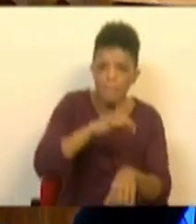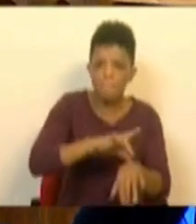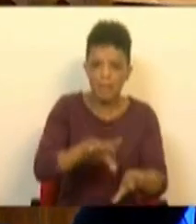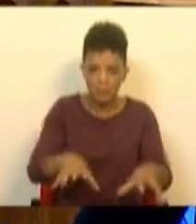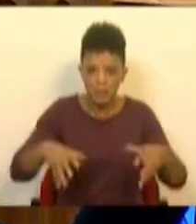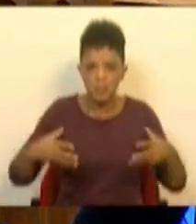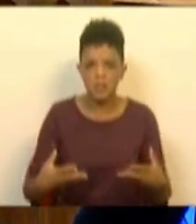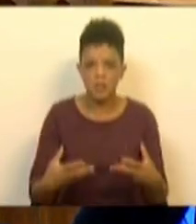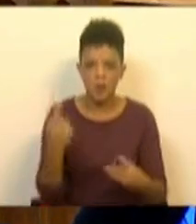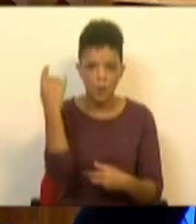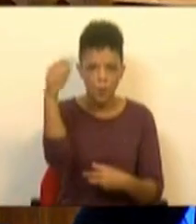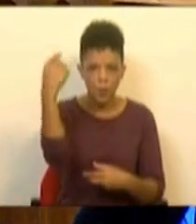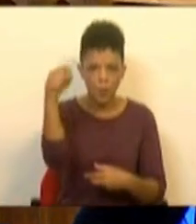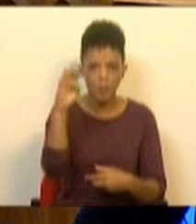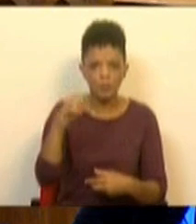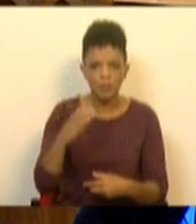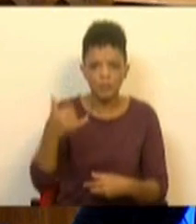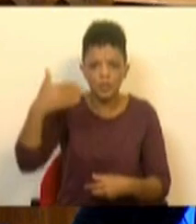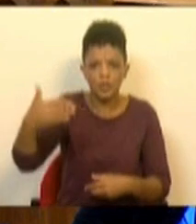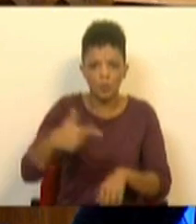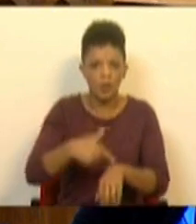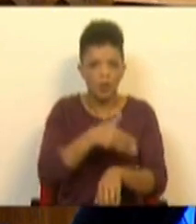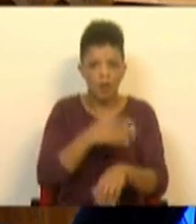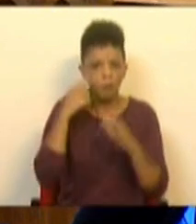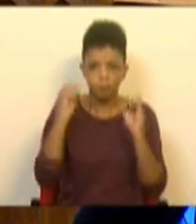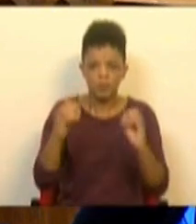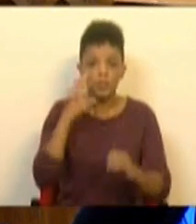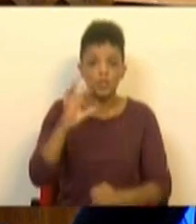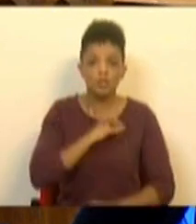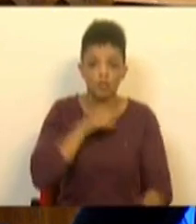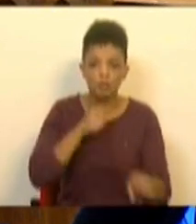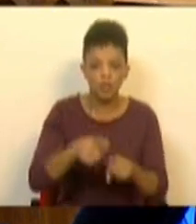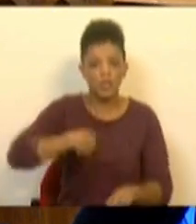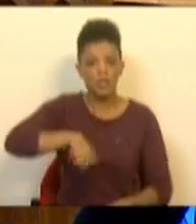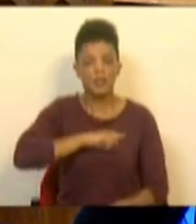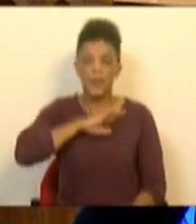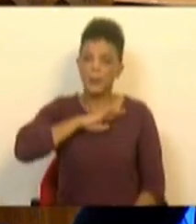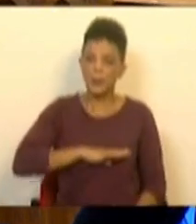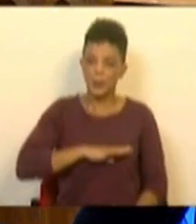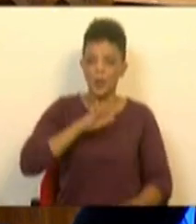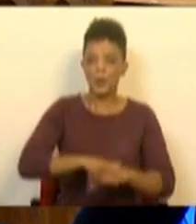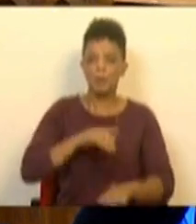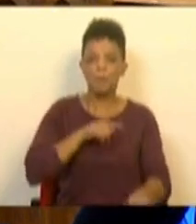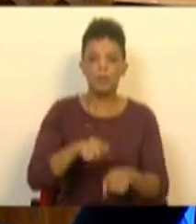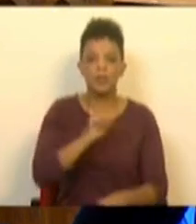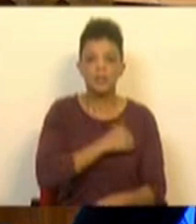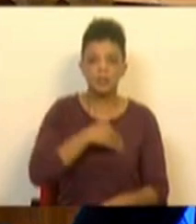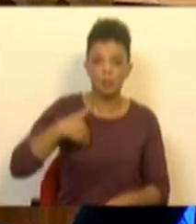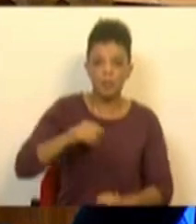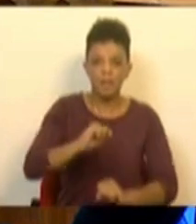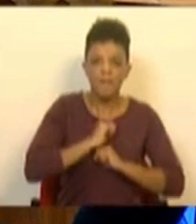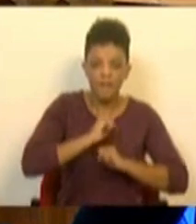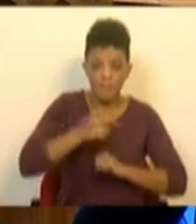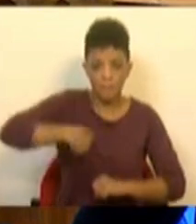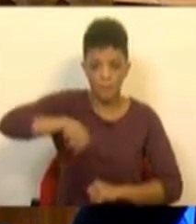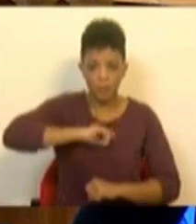única no século XXI. Srs. Deputados, estamos muito confortáveis com a nossa política de saúde e